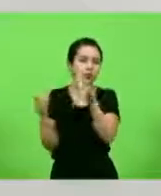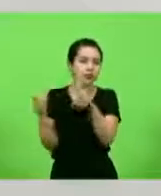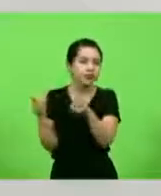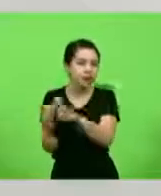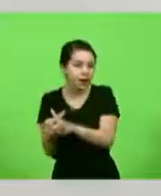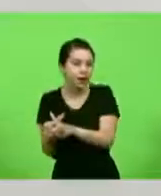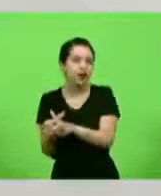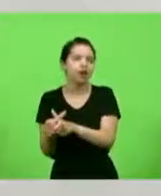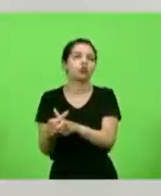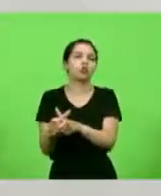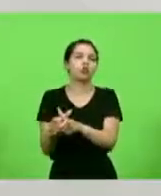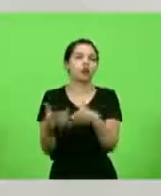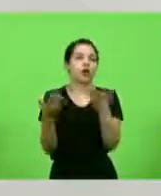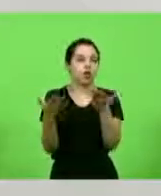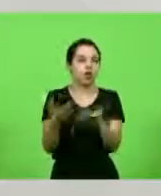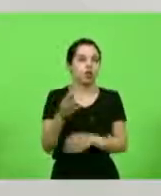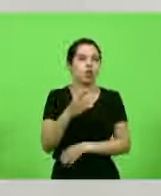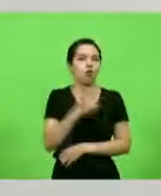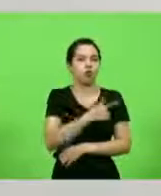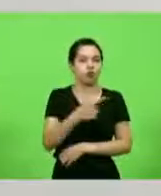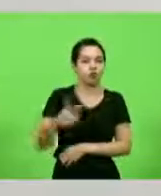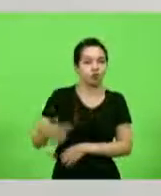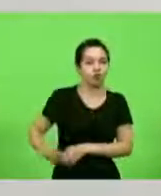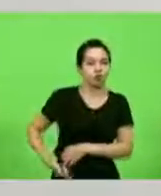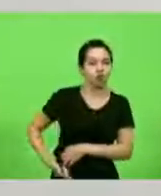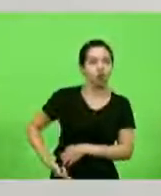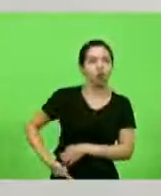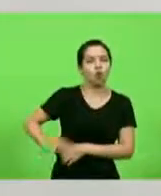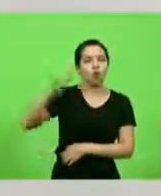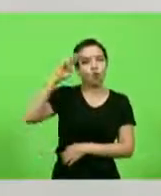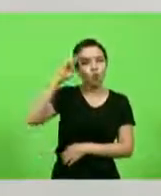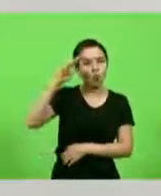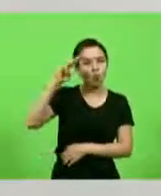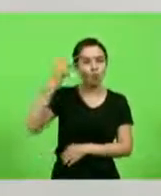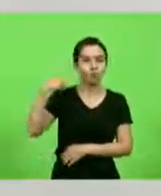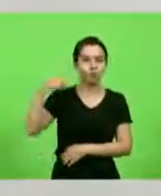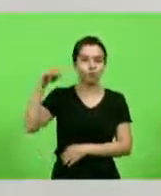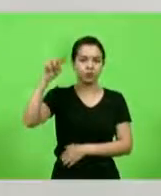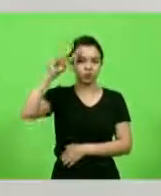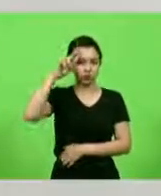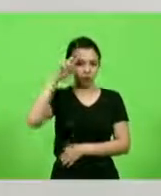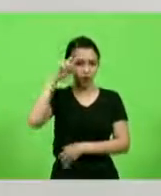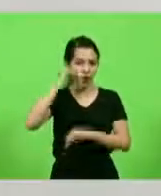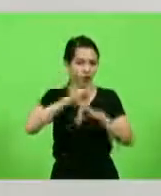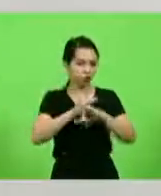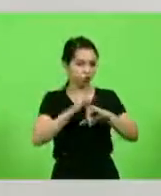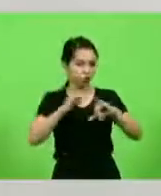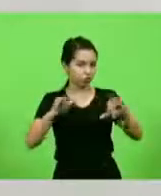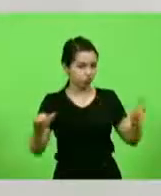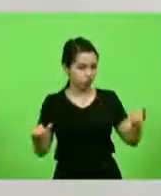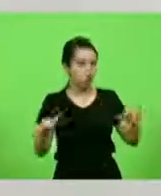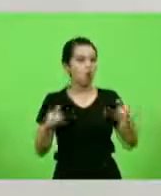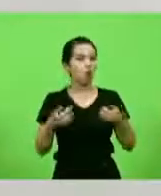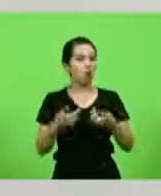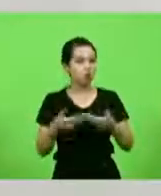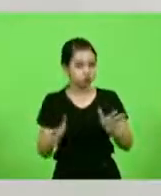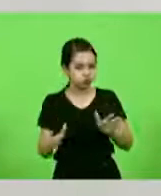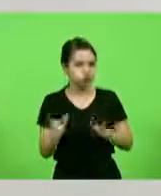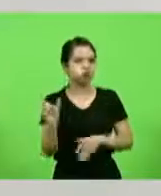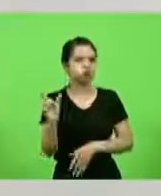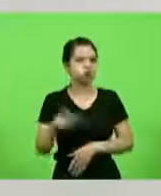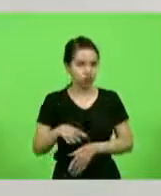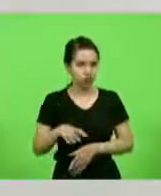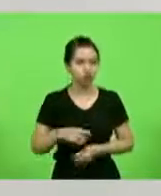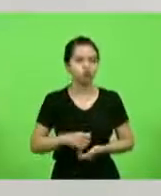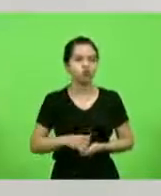o então governador na segunda-feira anunciou a abertura desta linha de crédito. Tem imagem para colocar na